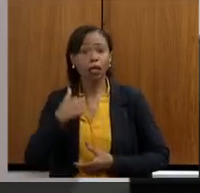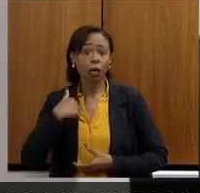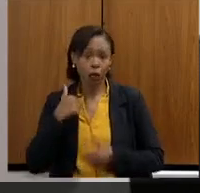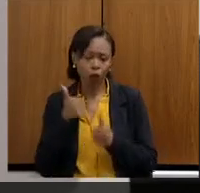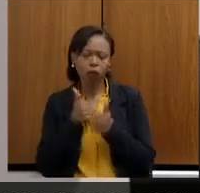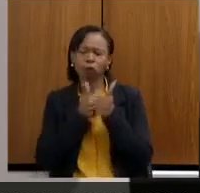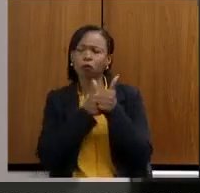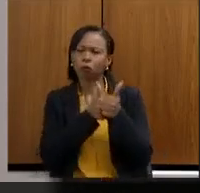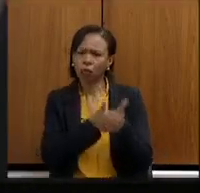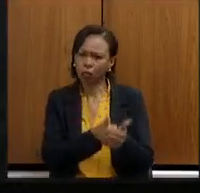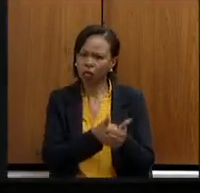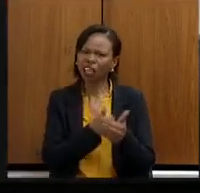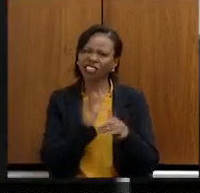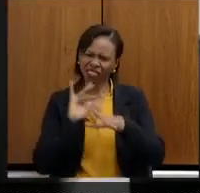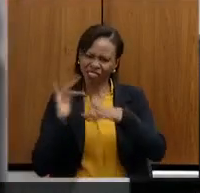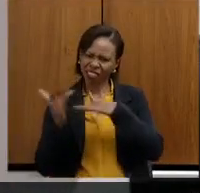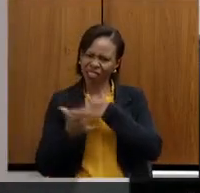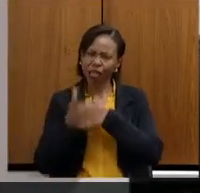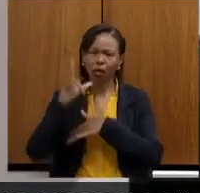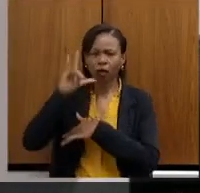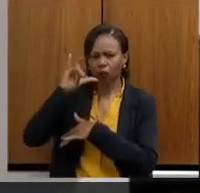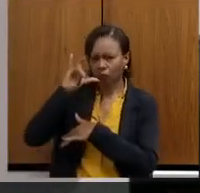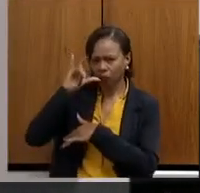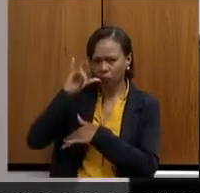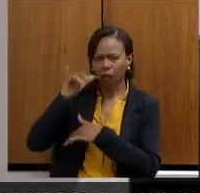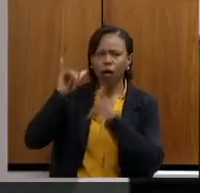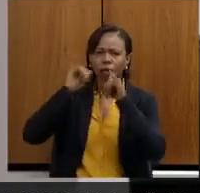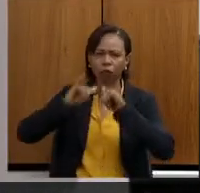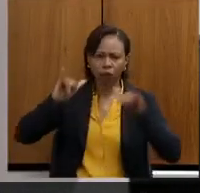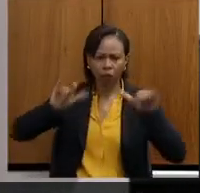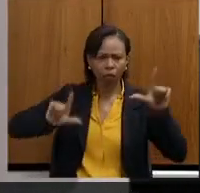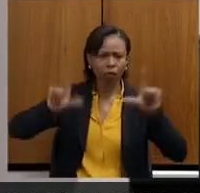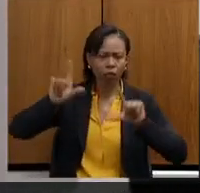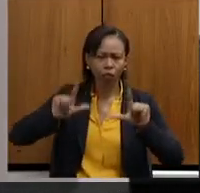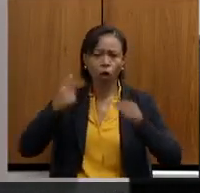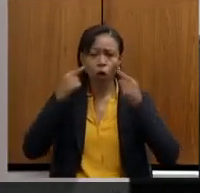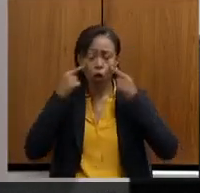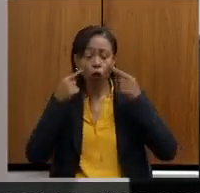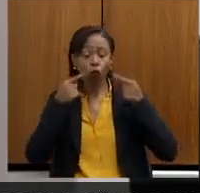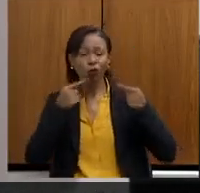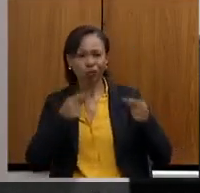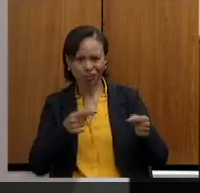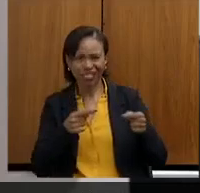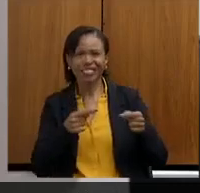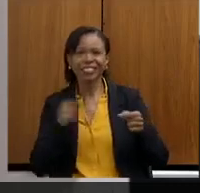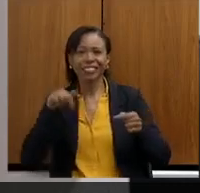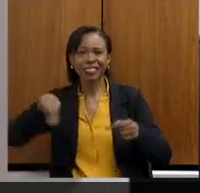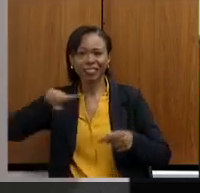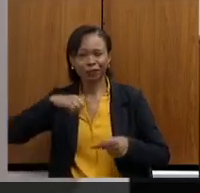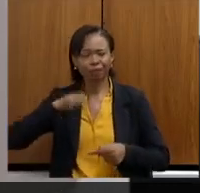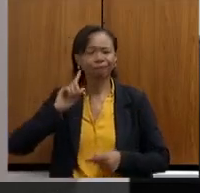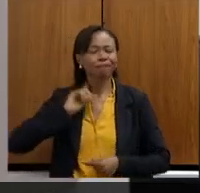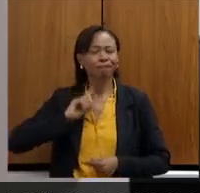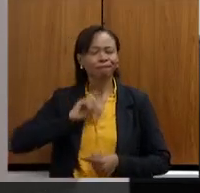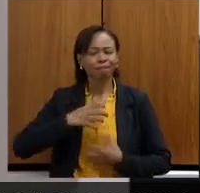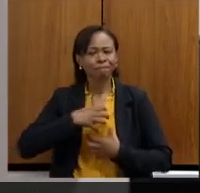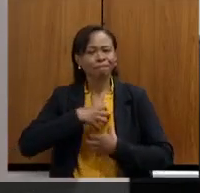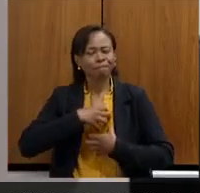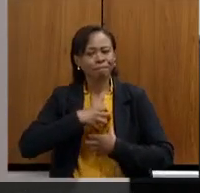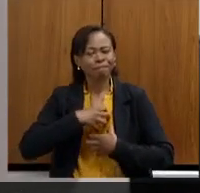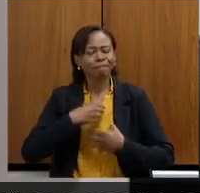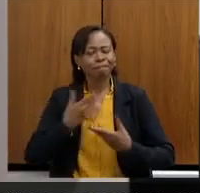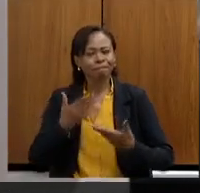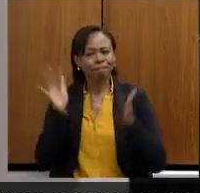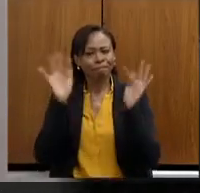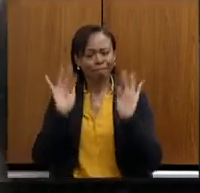nas redes sociais, no Instagram, também pela imprensa. Então, nós, aqui mineiros, nos sentimos muito e também o nosso,